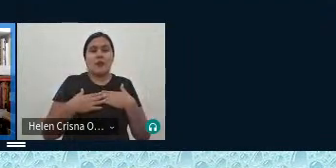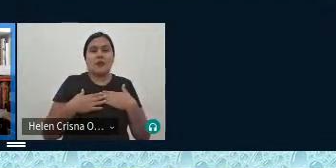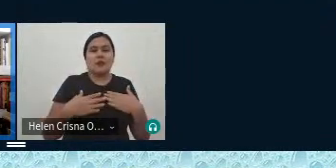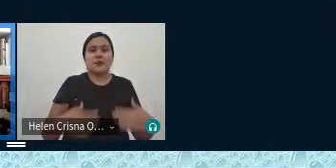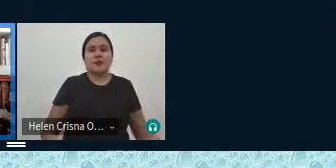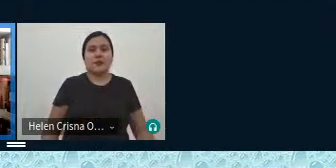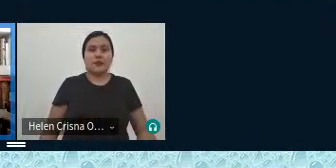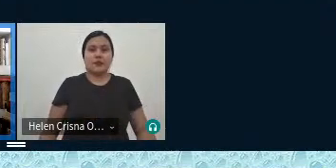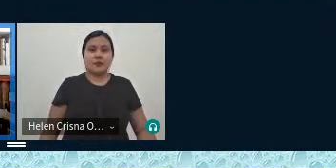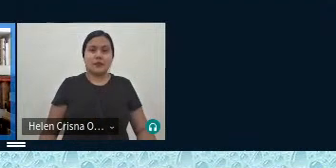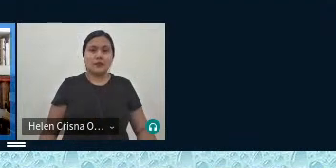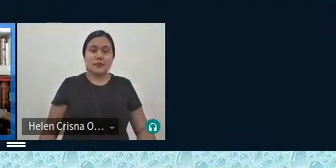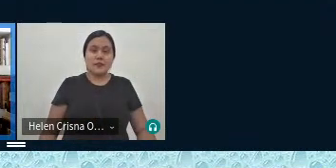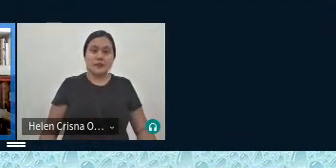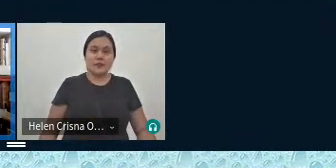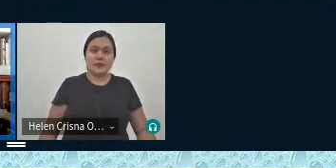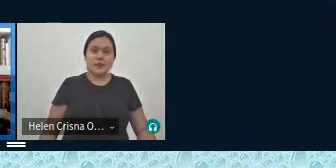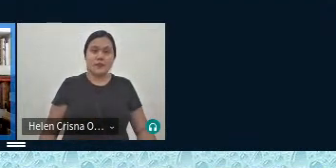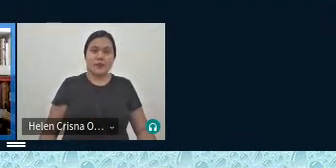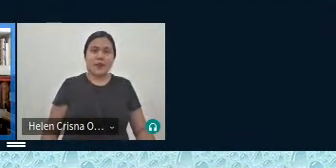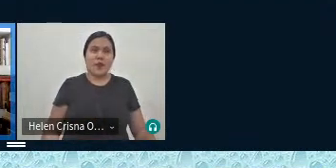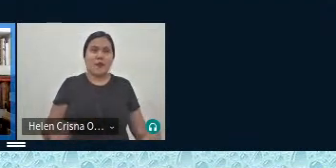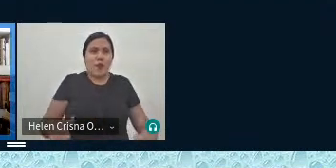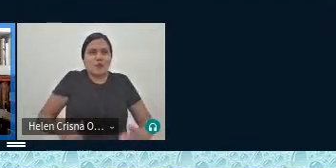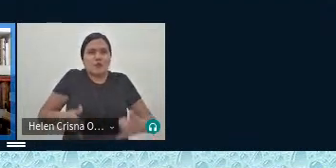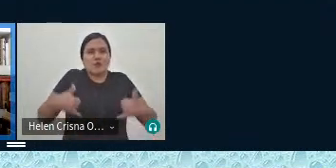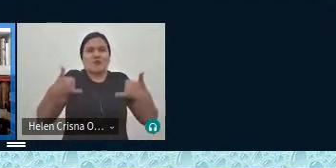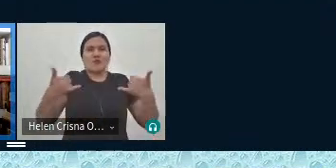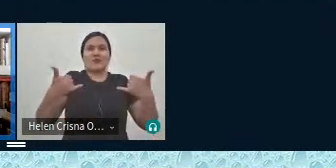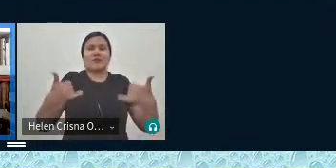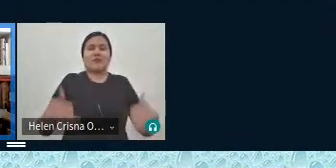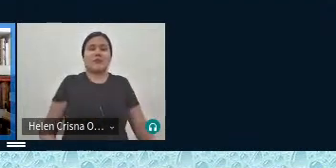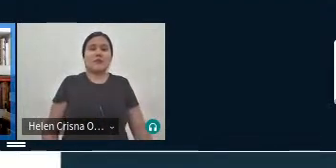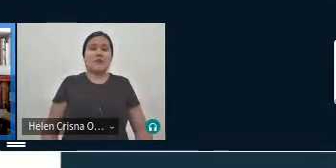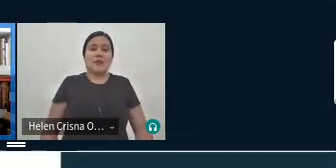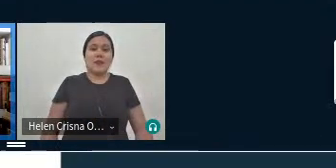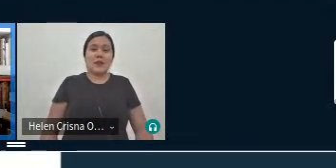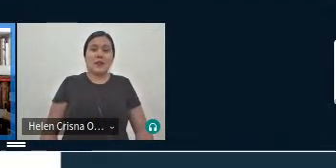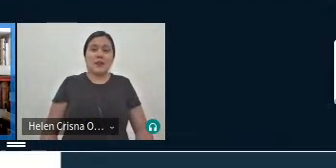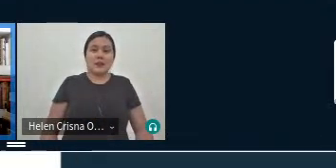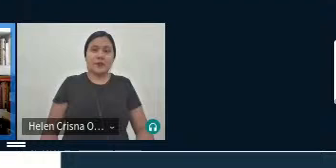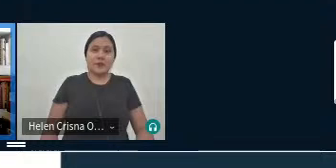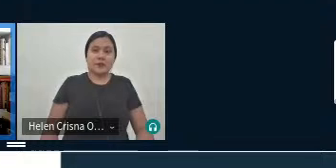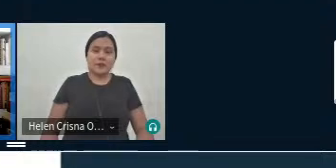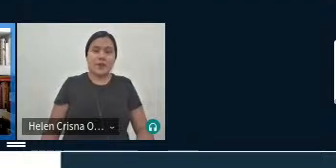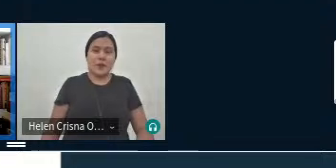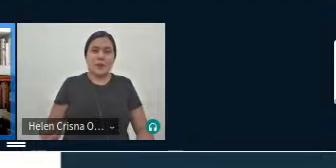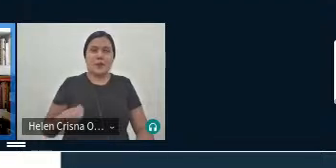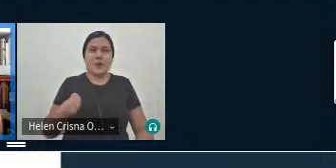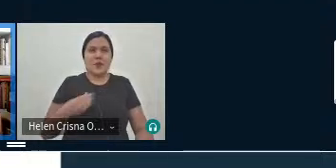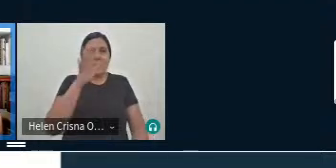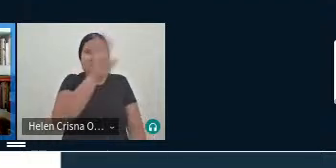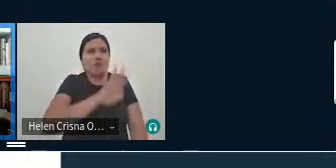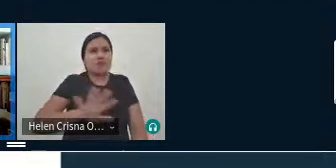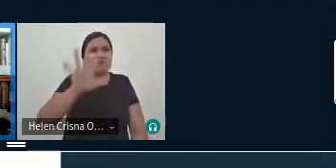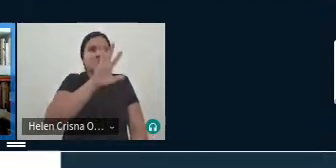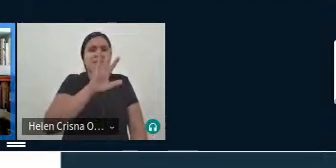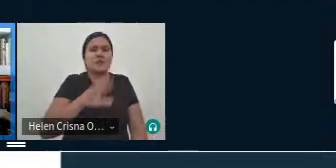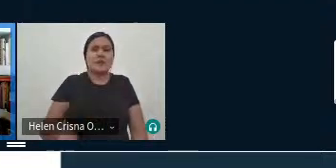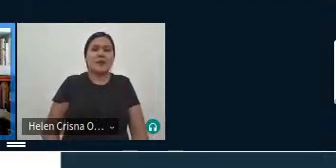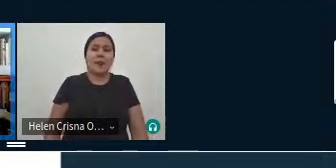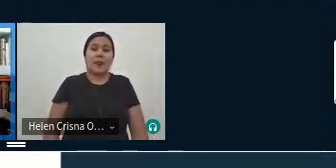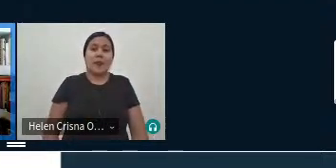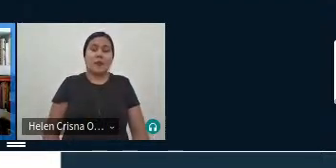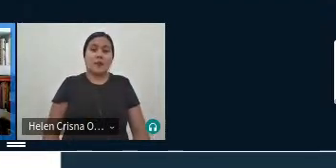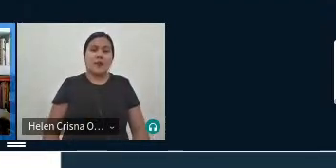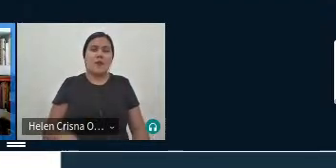a gente fica eu vou dizer que eu fico orgulhosa de pertencer a uma área tão interessante que eu sempre